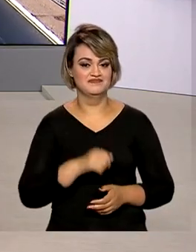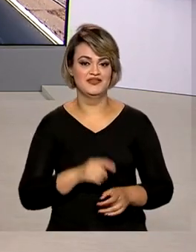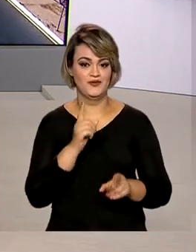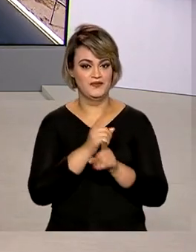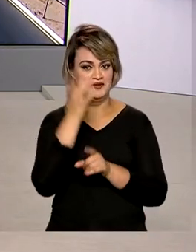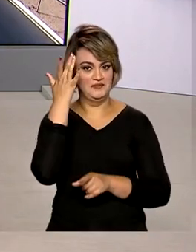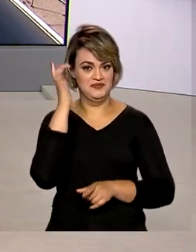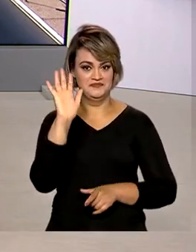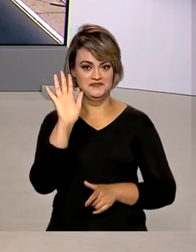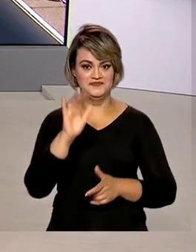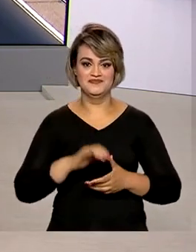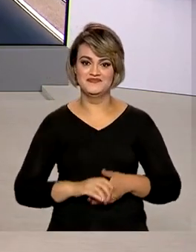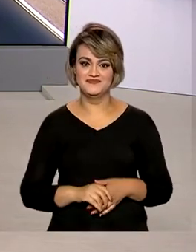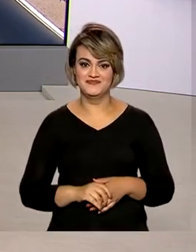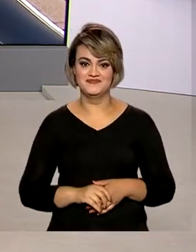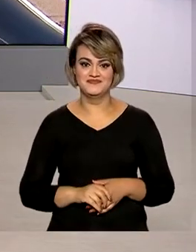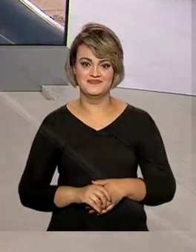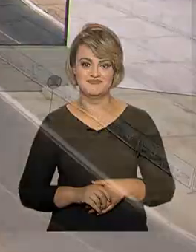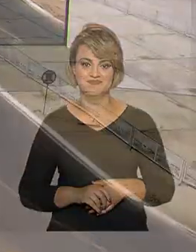e até amanhã.